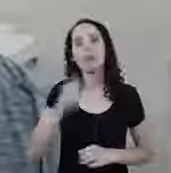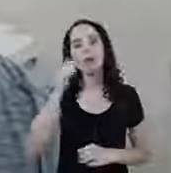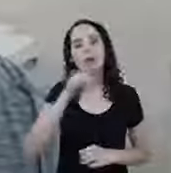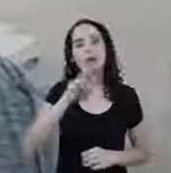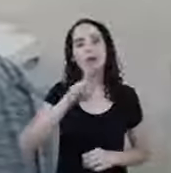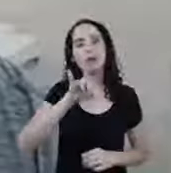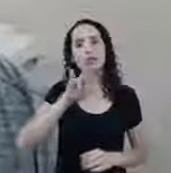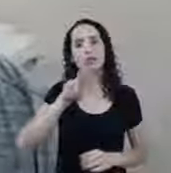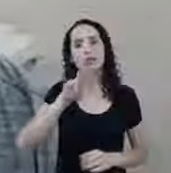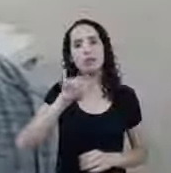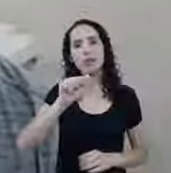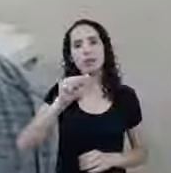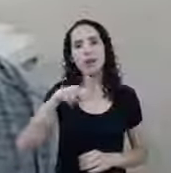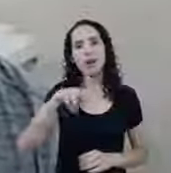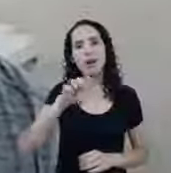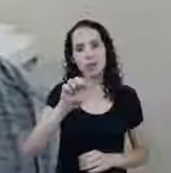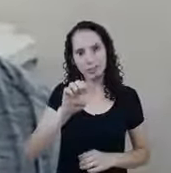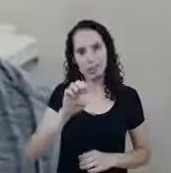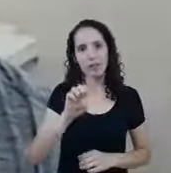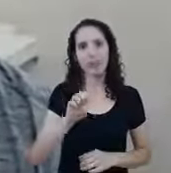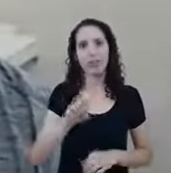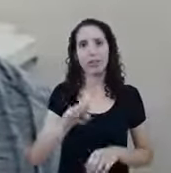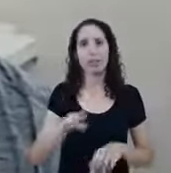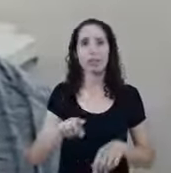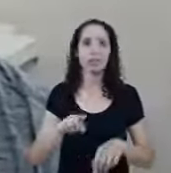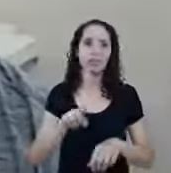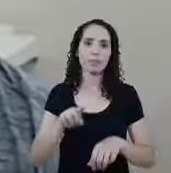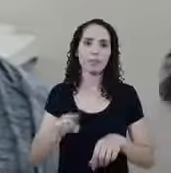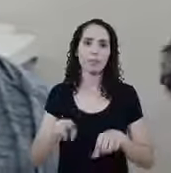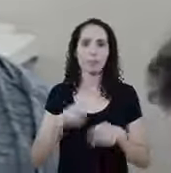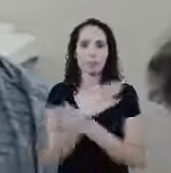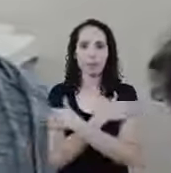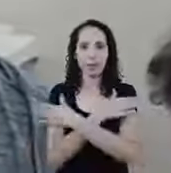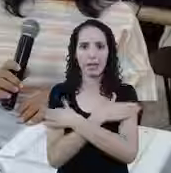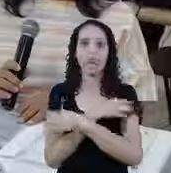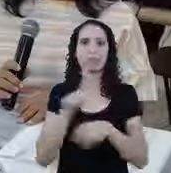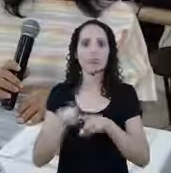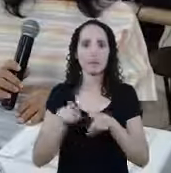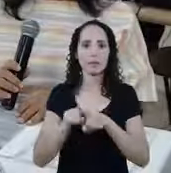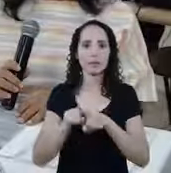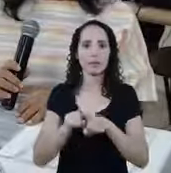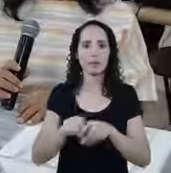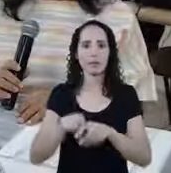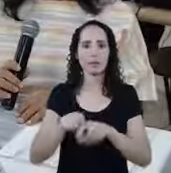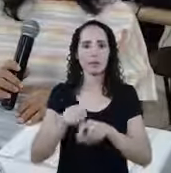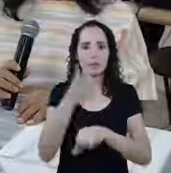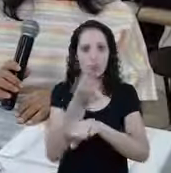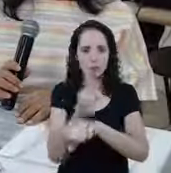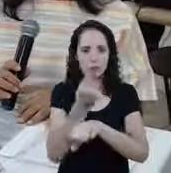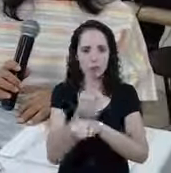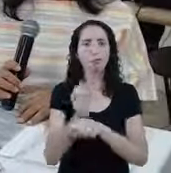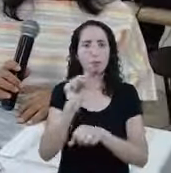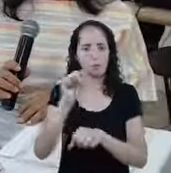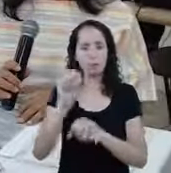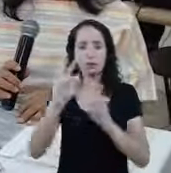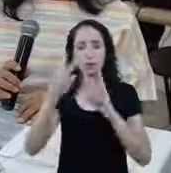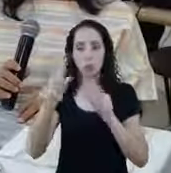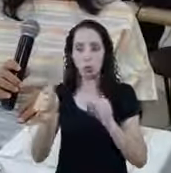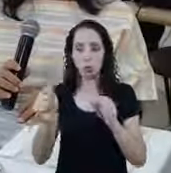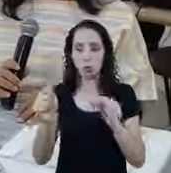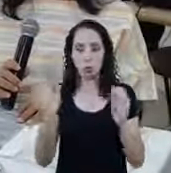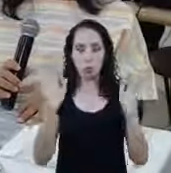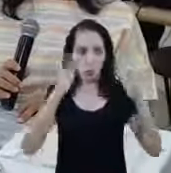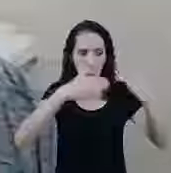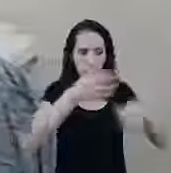desempregada também por este aplicativo, por este site? Sim Tudo lá Tudo lá É, que a gente quer